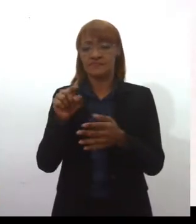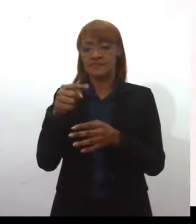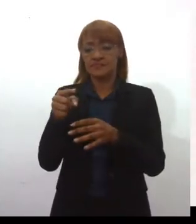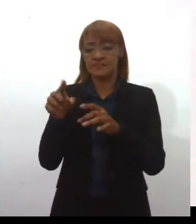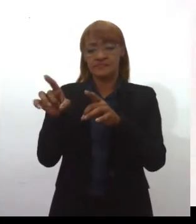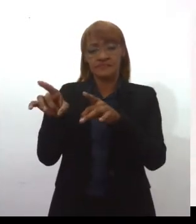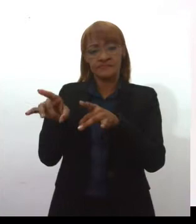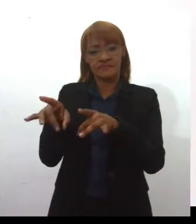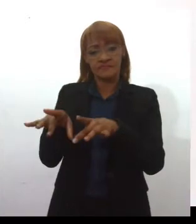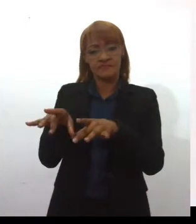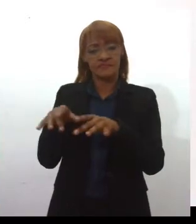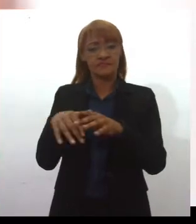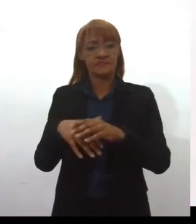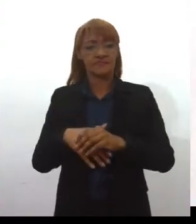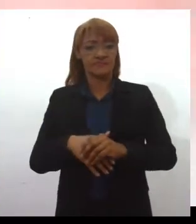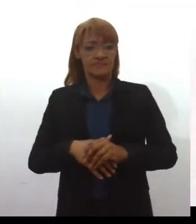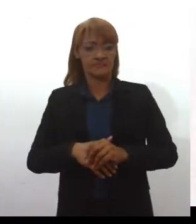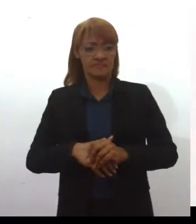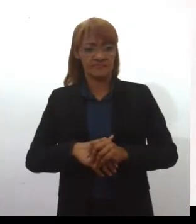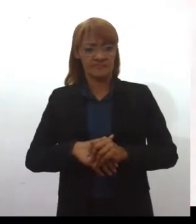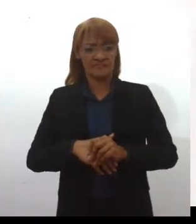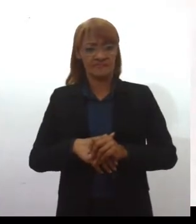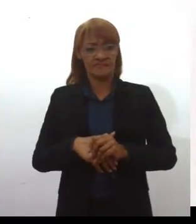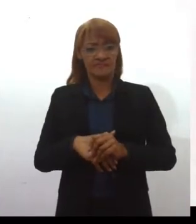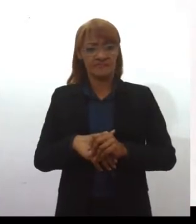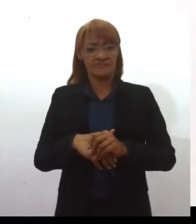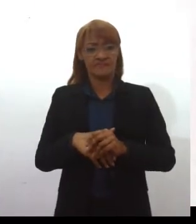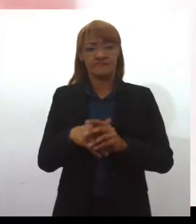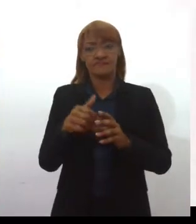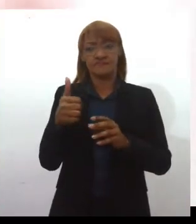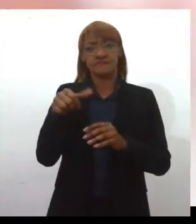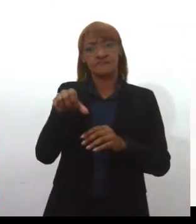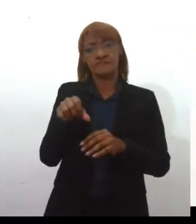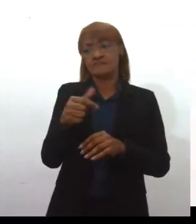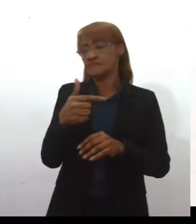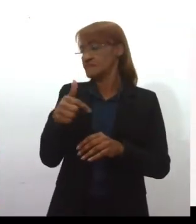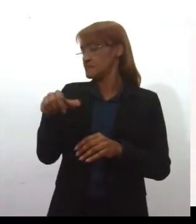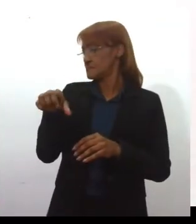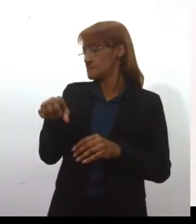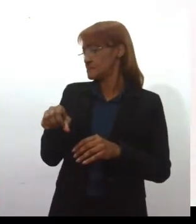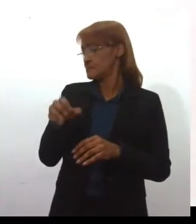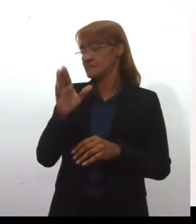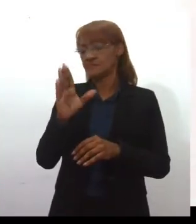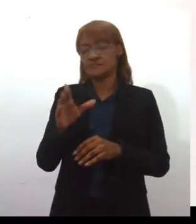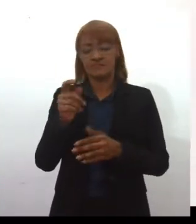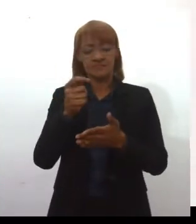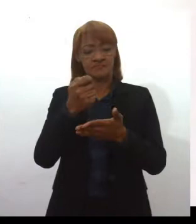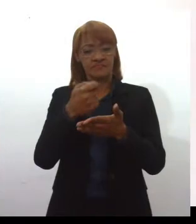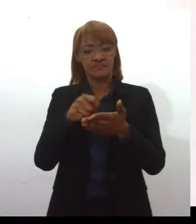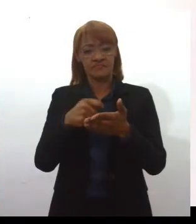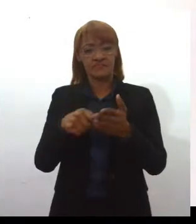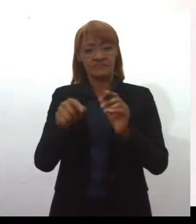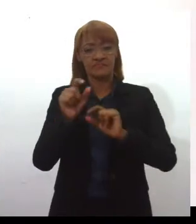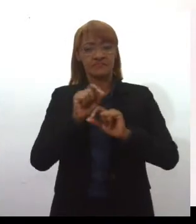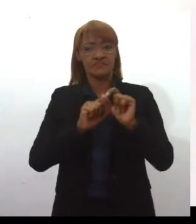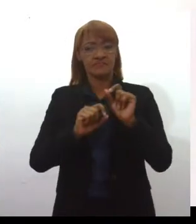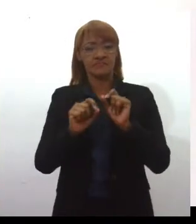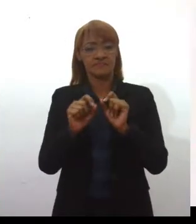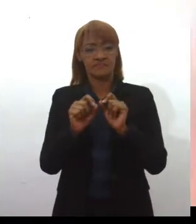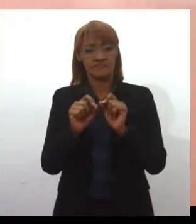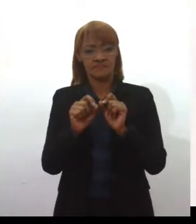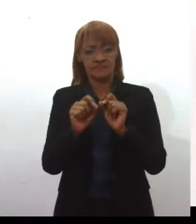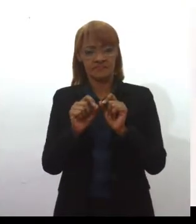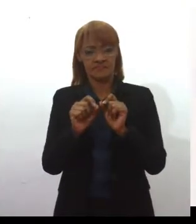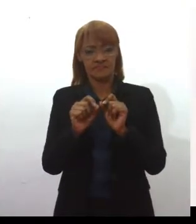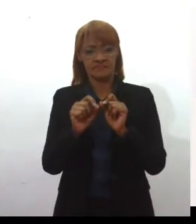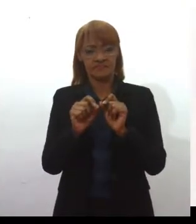adulta, a partir de 1929, quando ela só escreve crônicas. E ela é uma